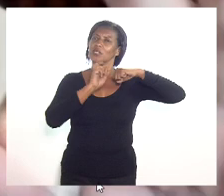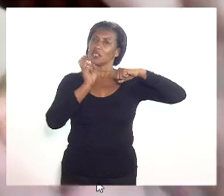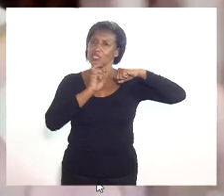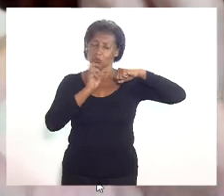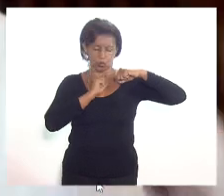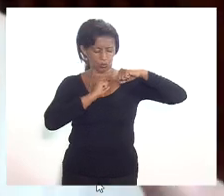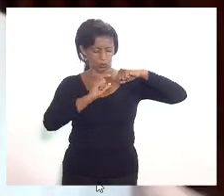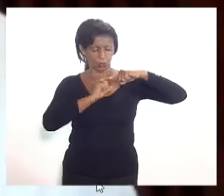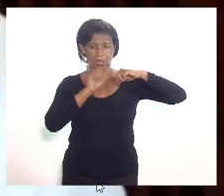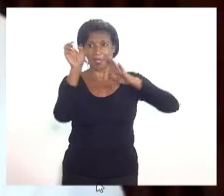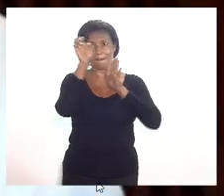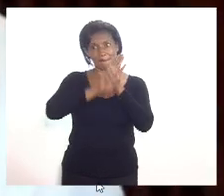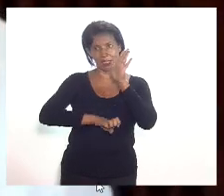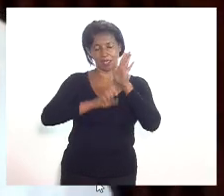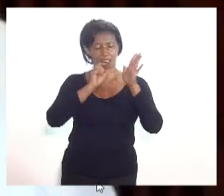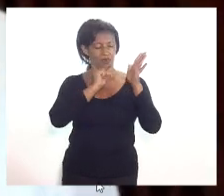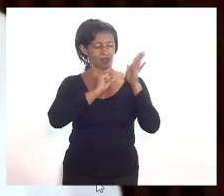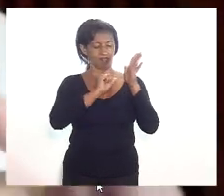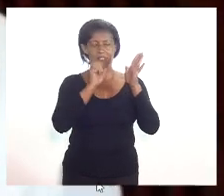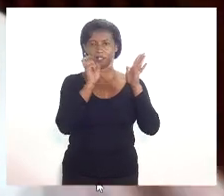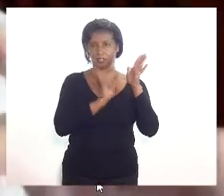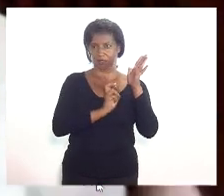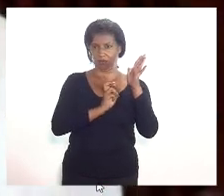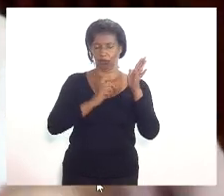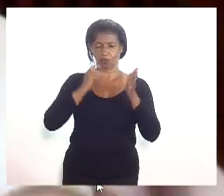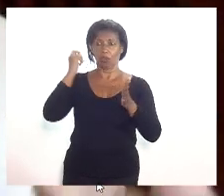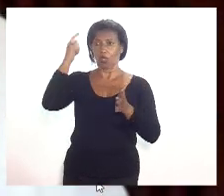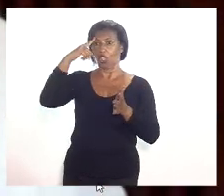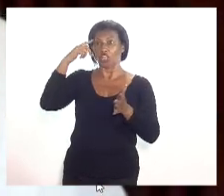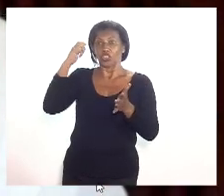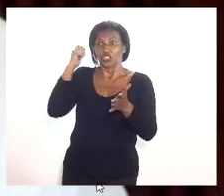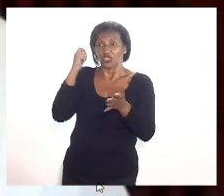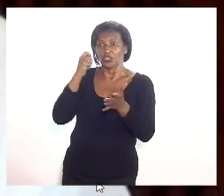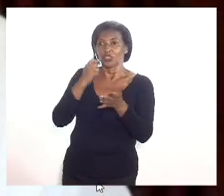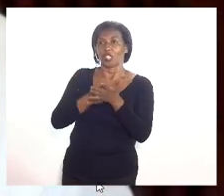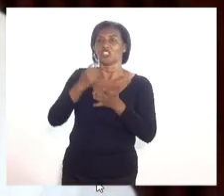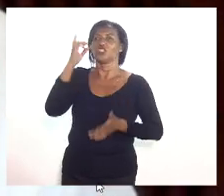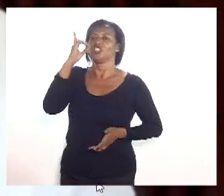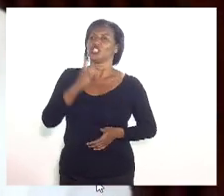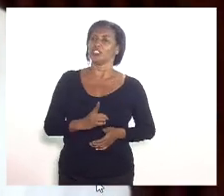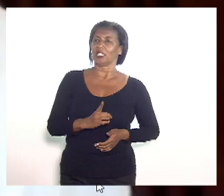a emenda 5, que diz assim, fica garantido o direito de assistência,